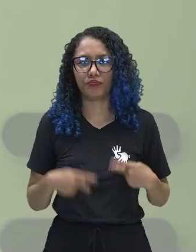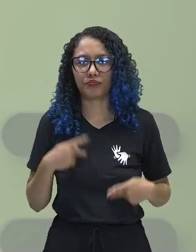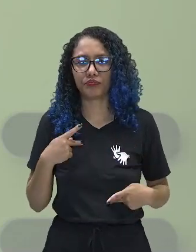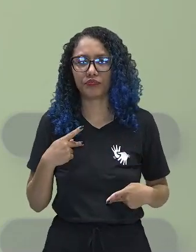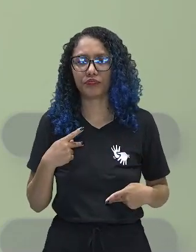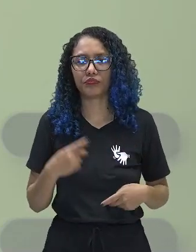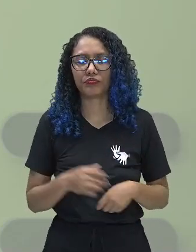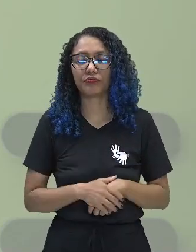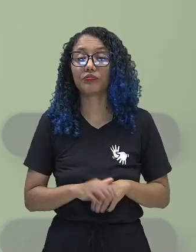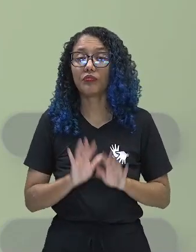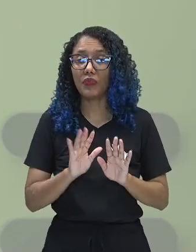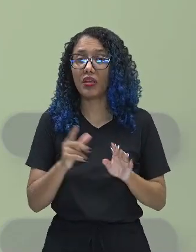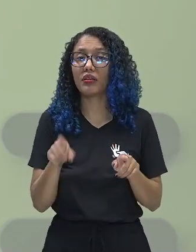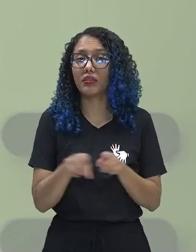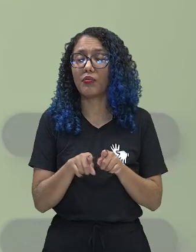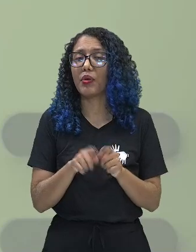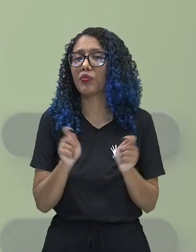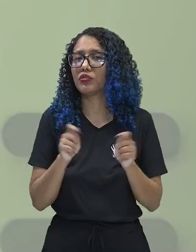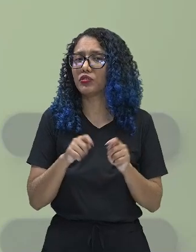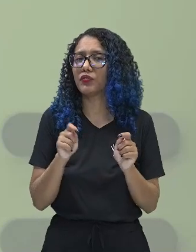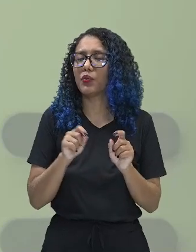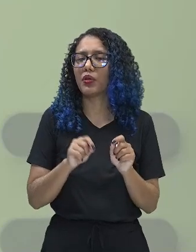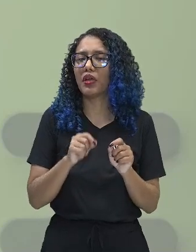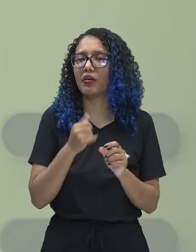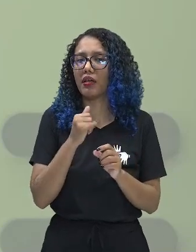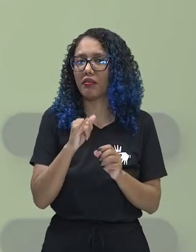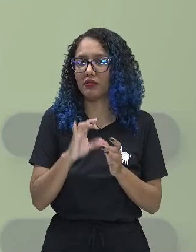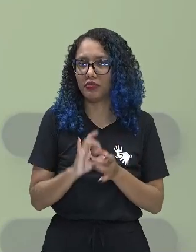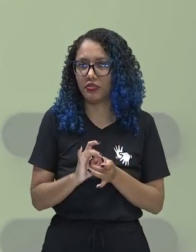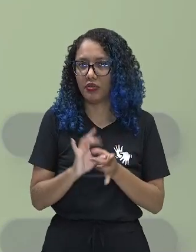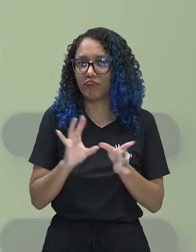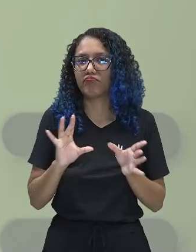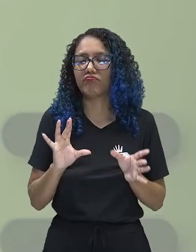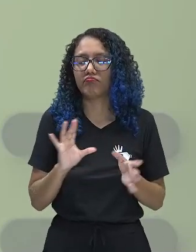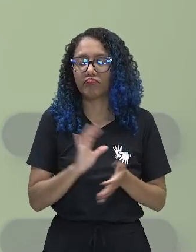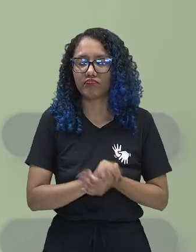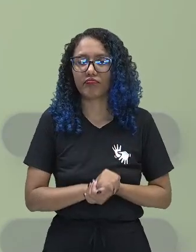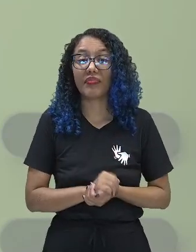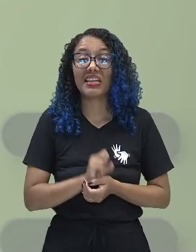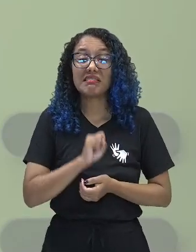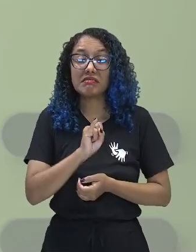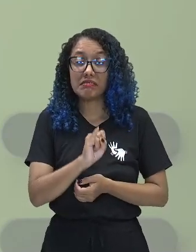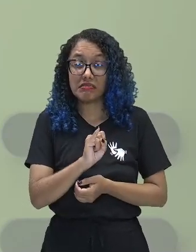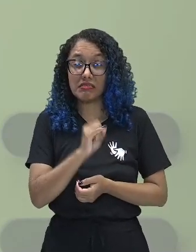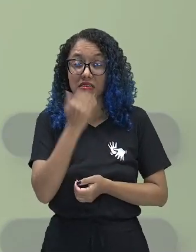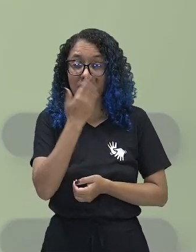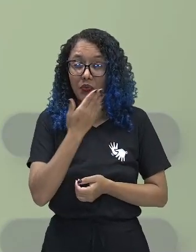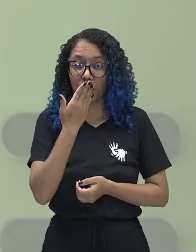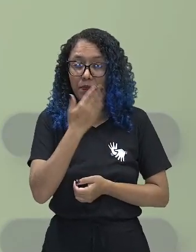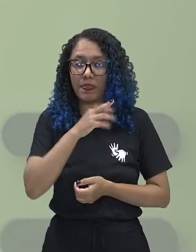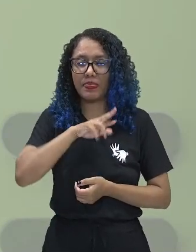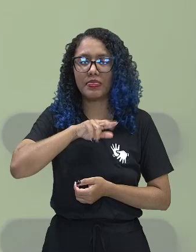secundária de liberar energia. Na ausência do carboidrato, em algumas